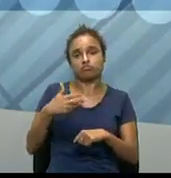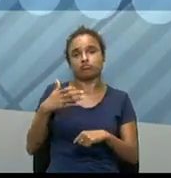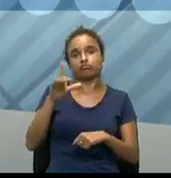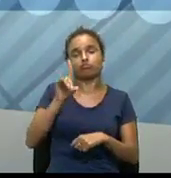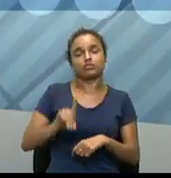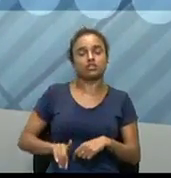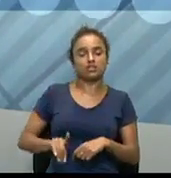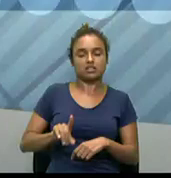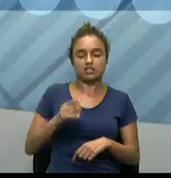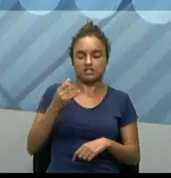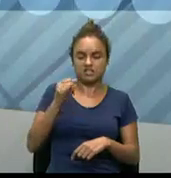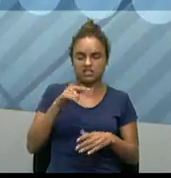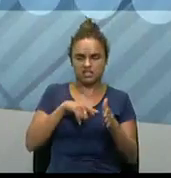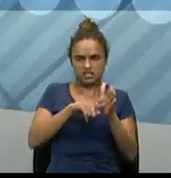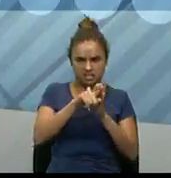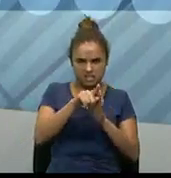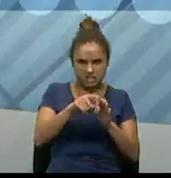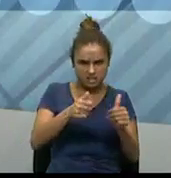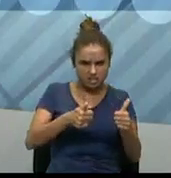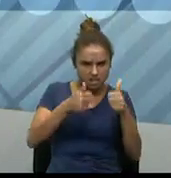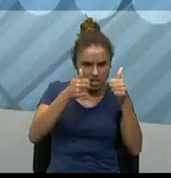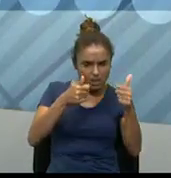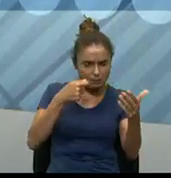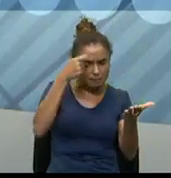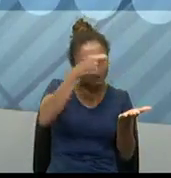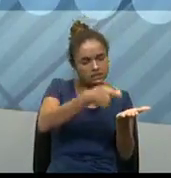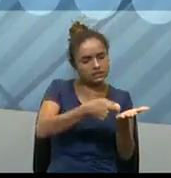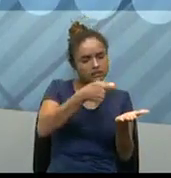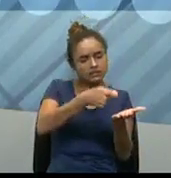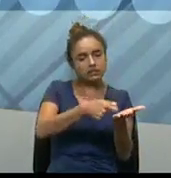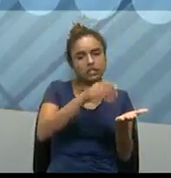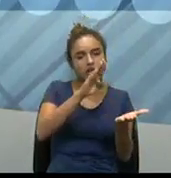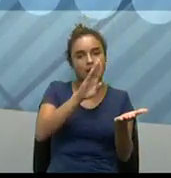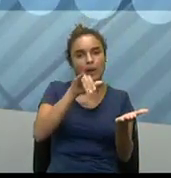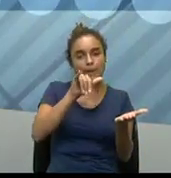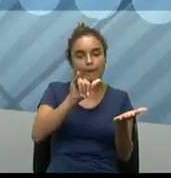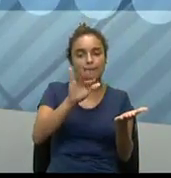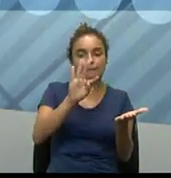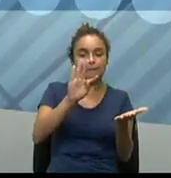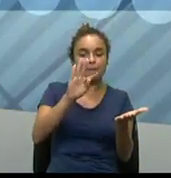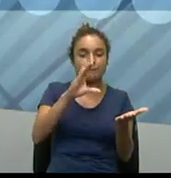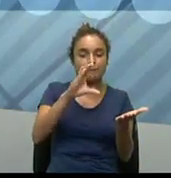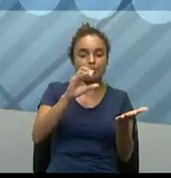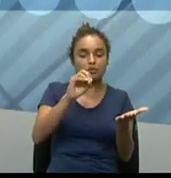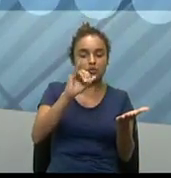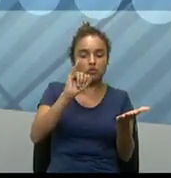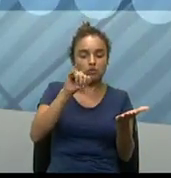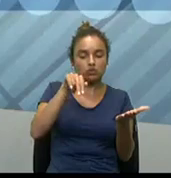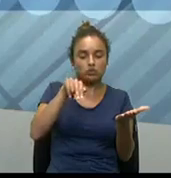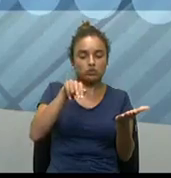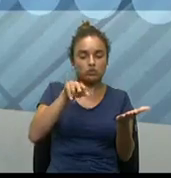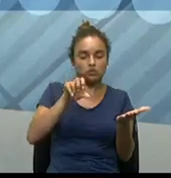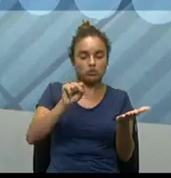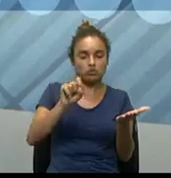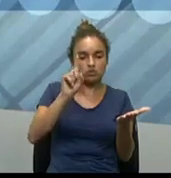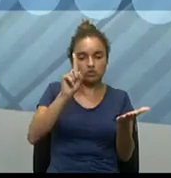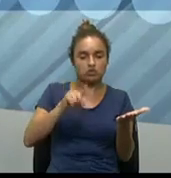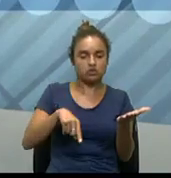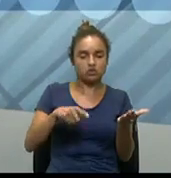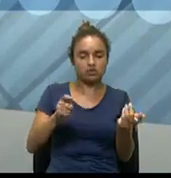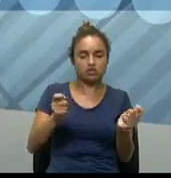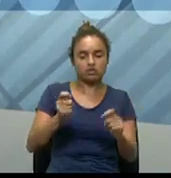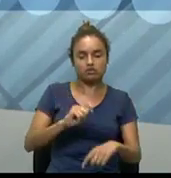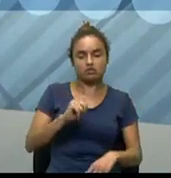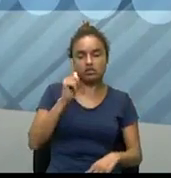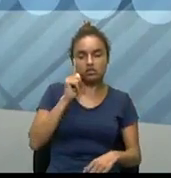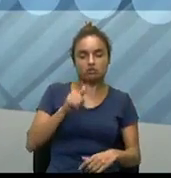me pergunta, vale a pena o investimento, né? Ou o governo, ele vale a pena regularizar,